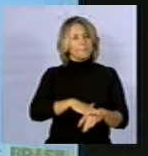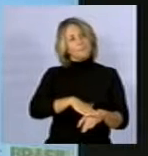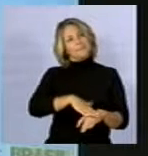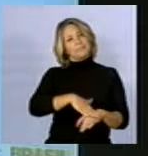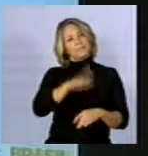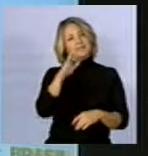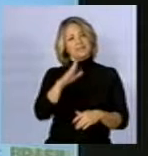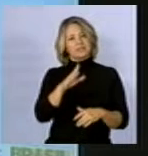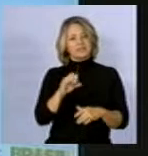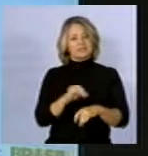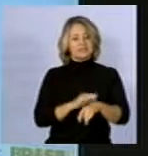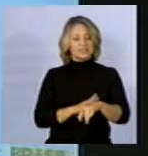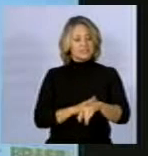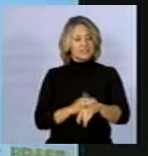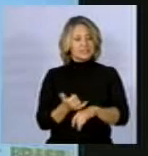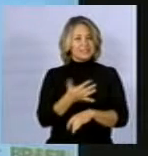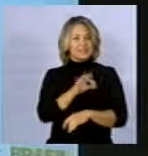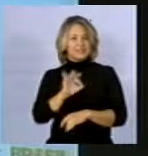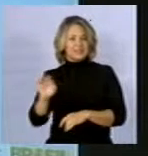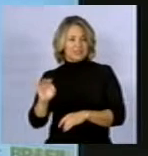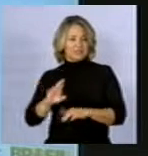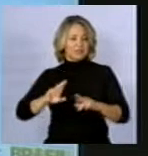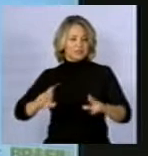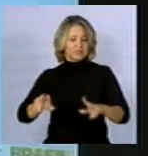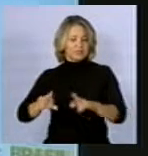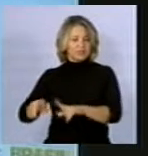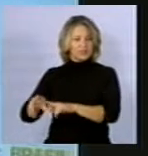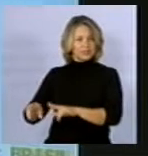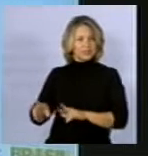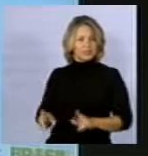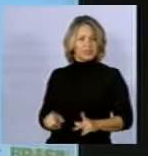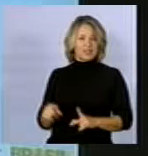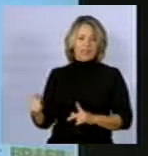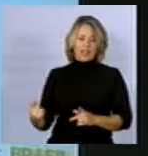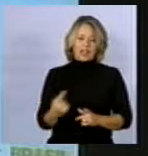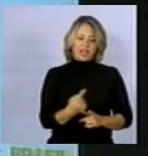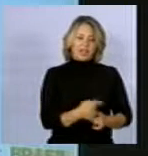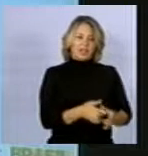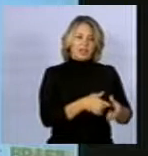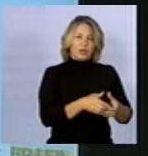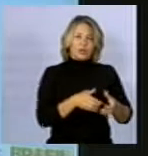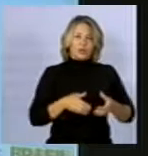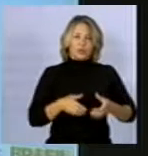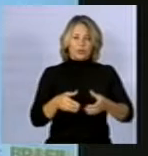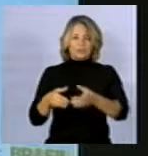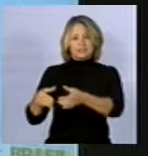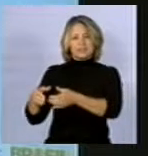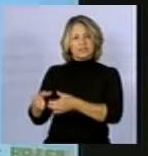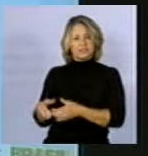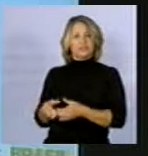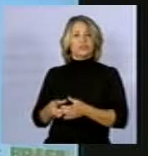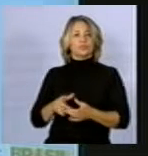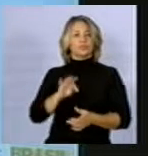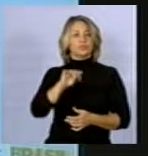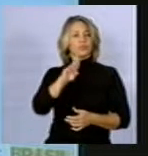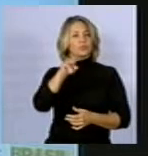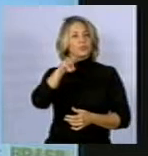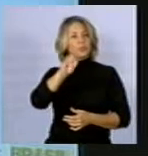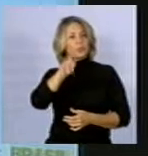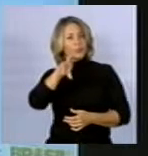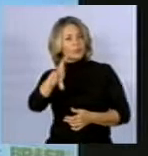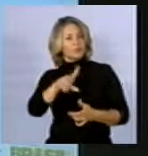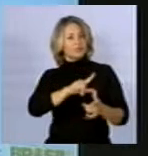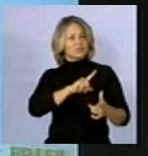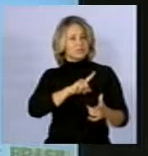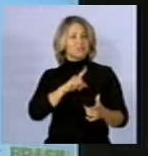particularidades diferenciadas. Cada localização de tumor tem fatores de risco bem